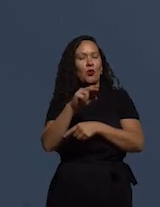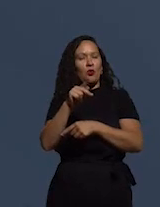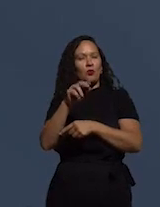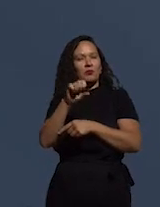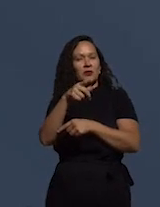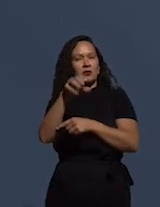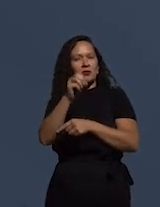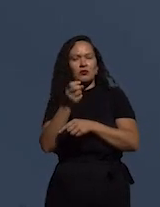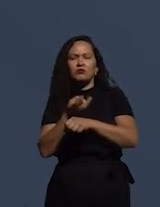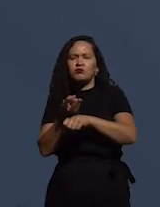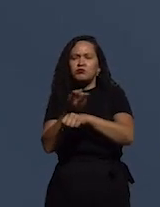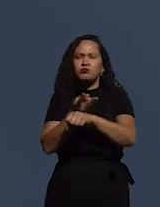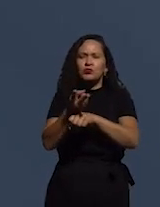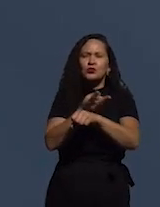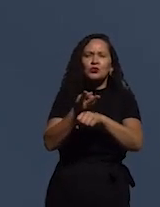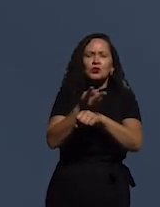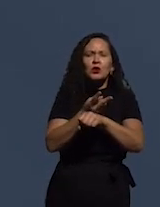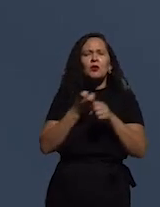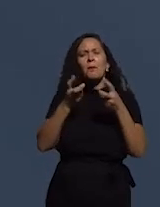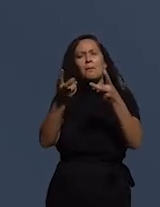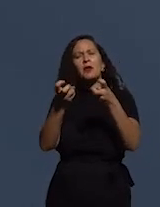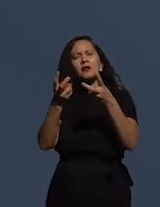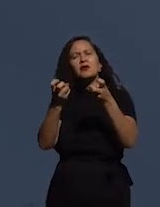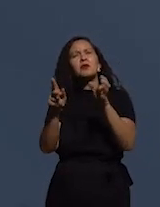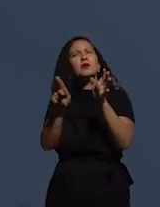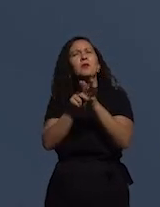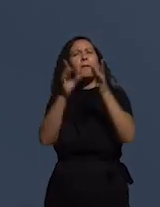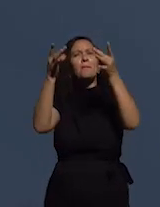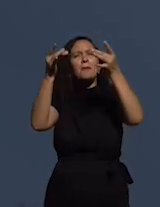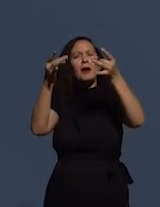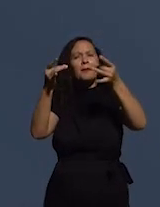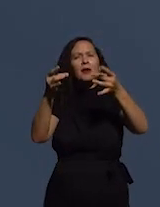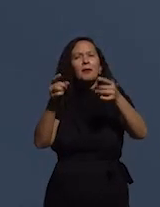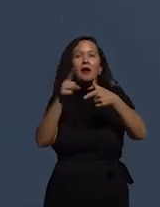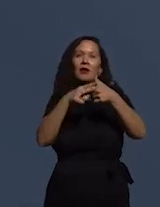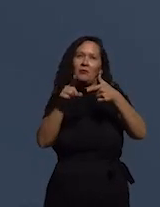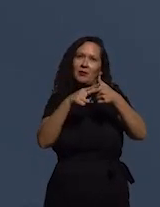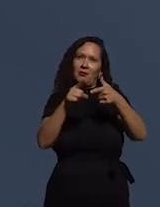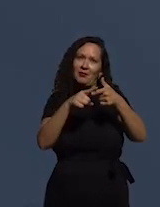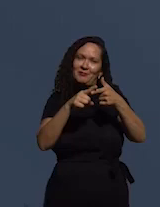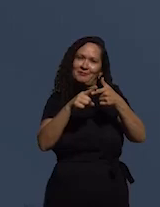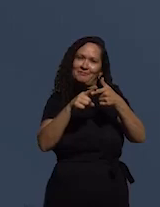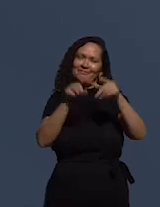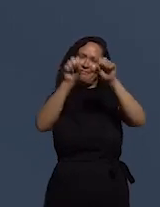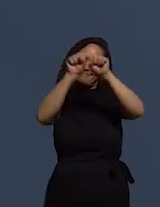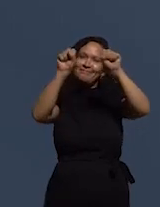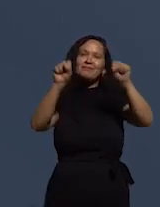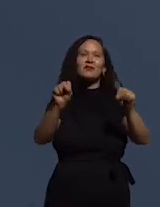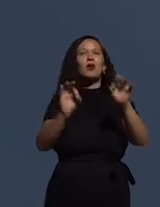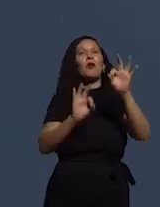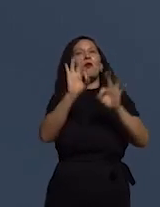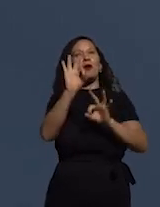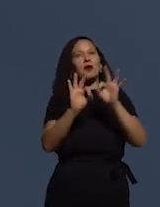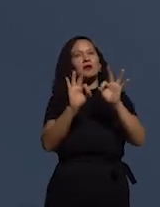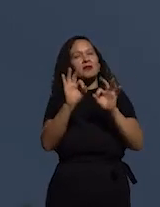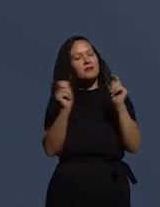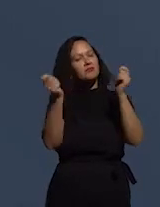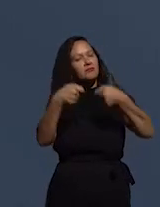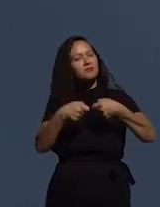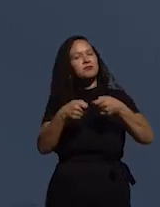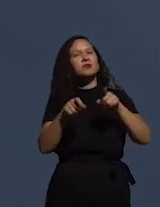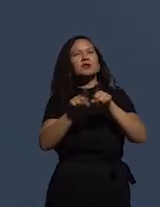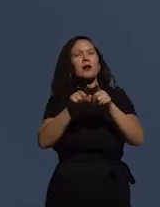multidimensionalidade e a especificidade do problema na dimensão sistêmica, possibilitando